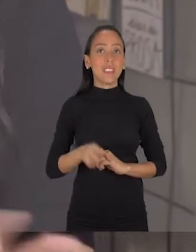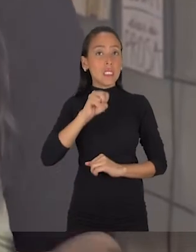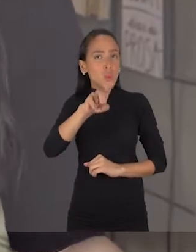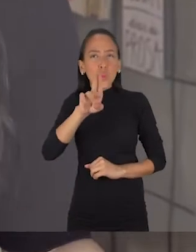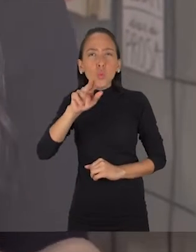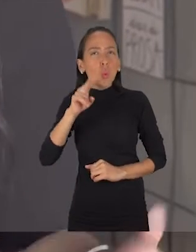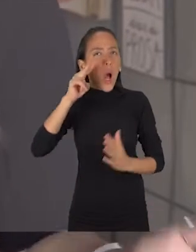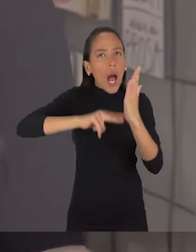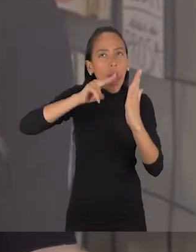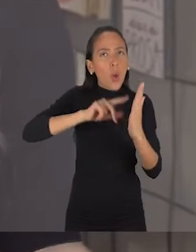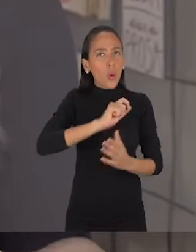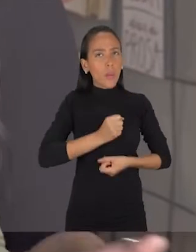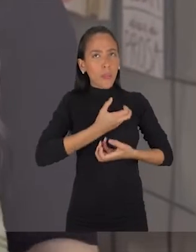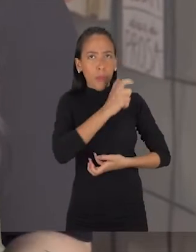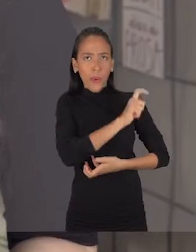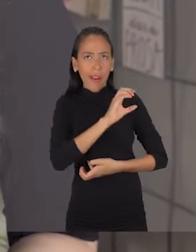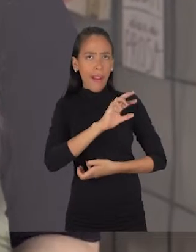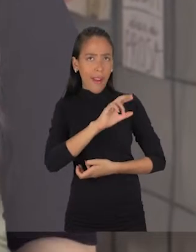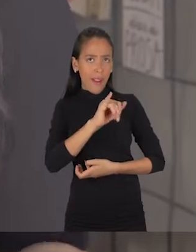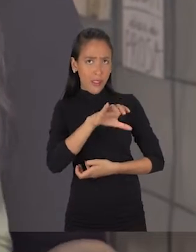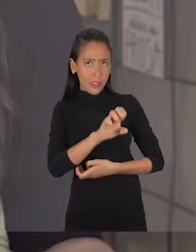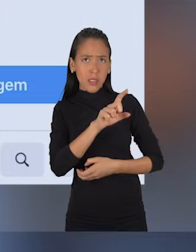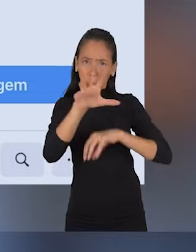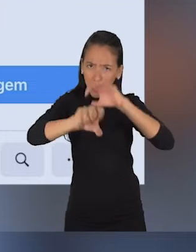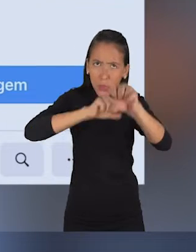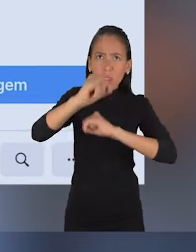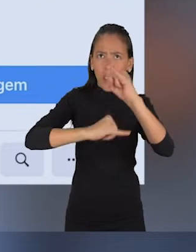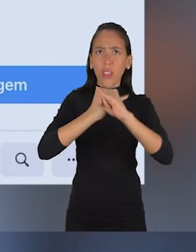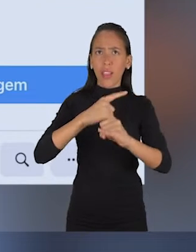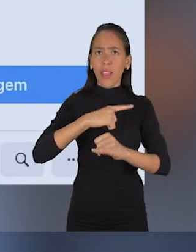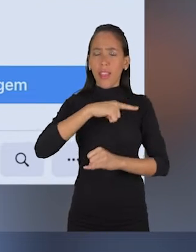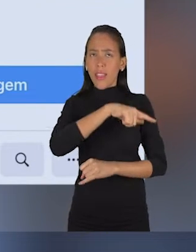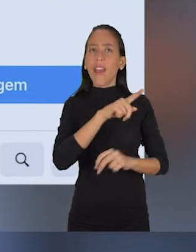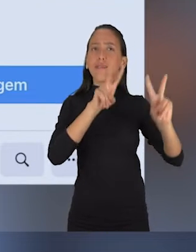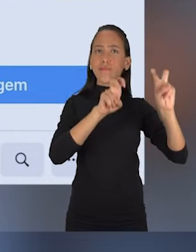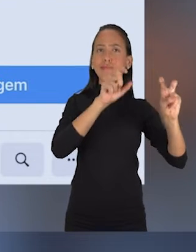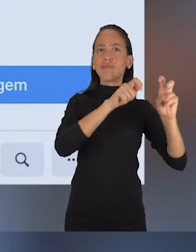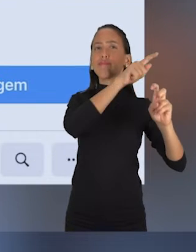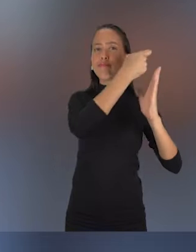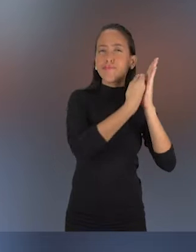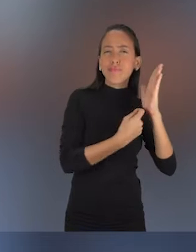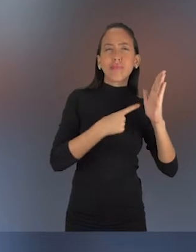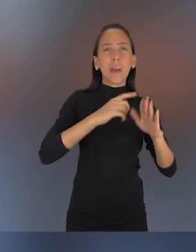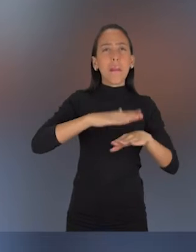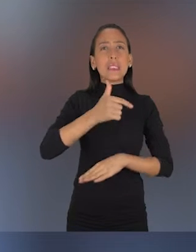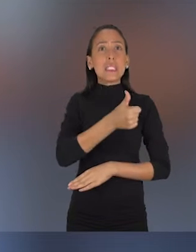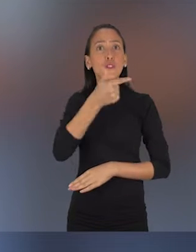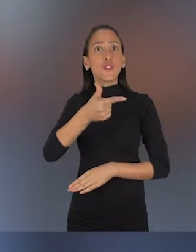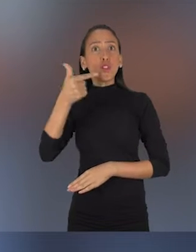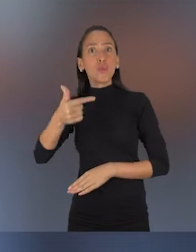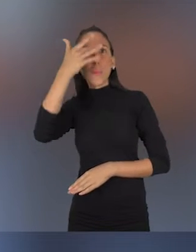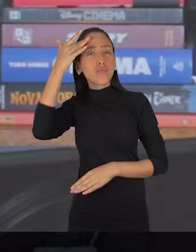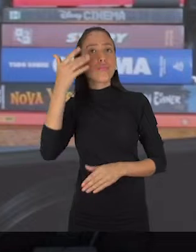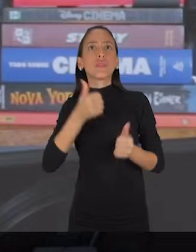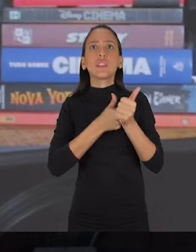leu o que a Clarice escreveu, está na hora de fazer uma busca na internet, porque a página dela, nada disso é para você, tem mais de 120 mil